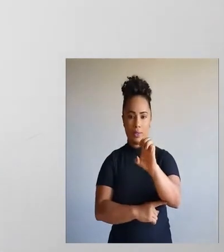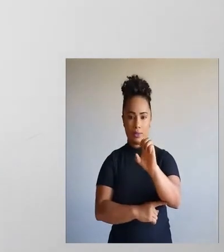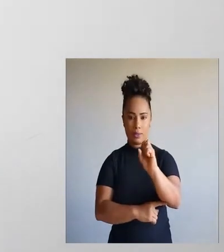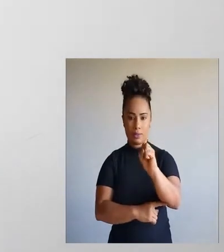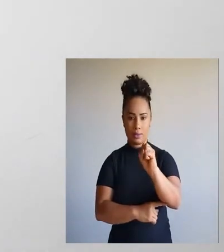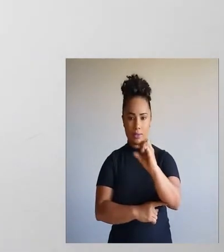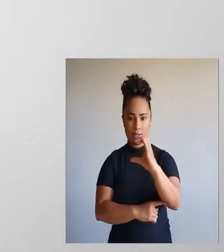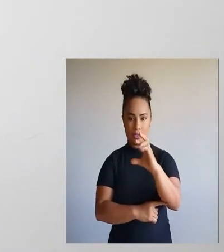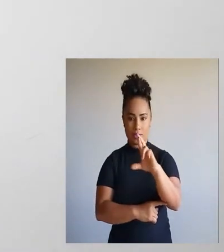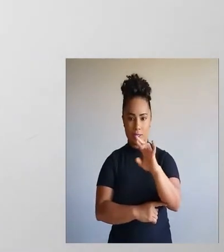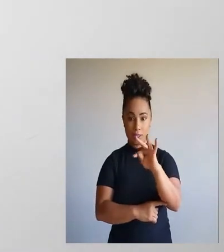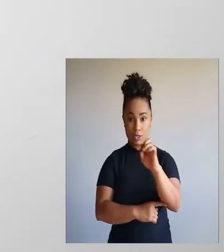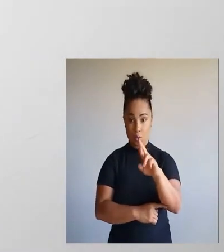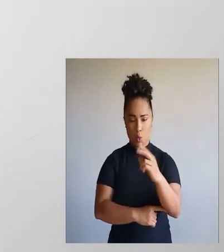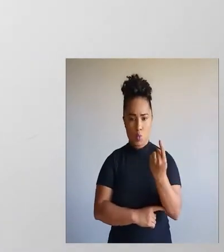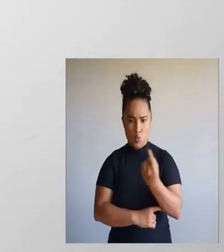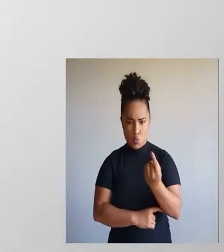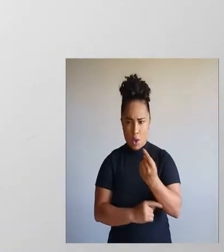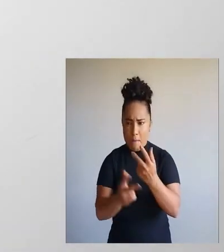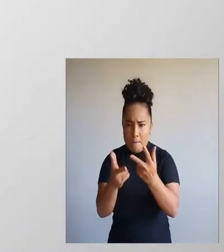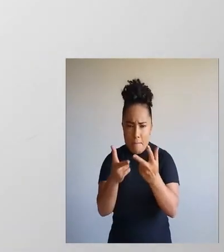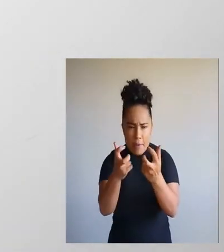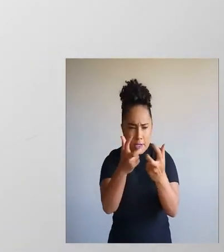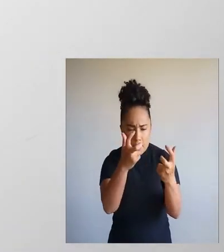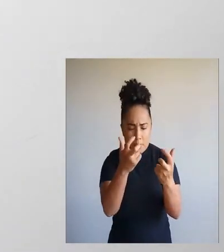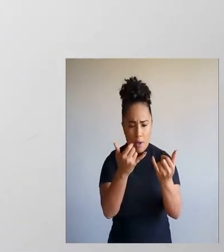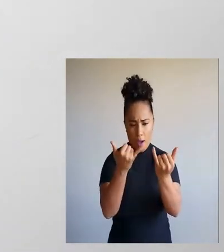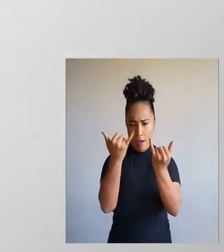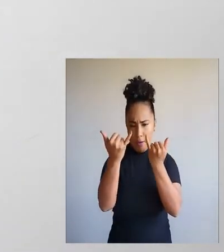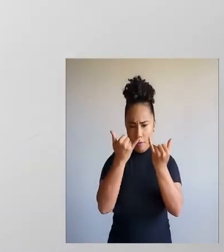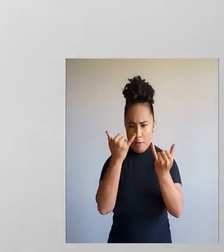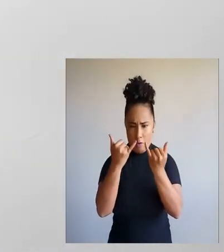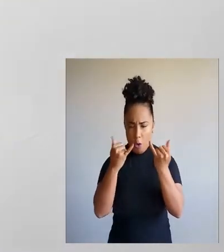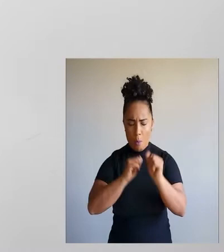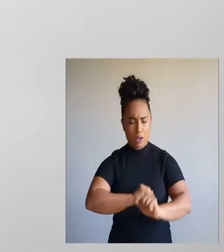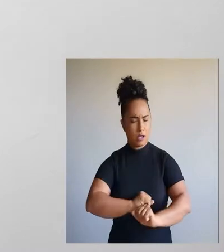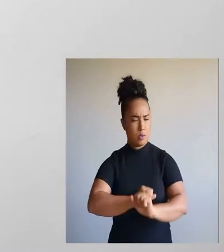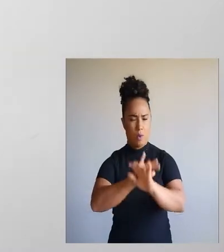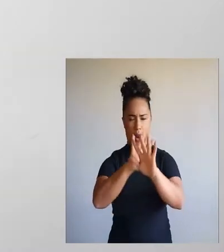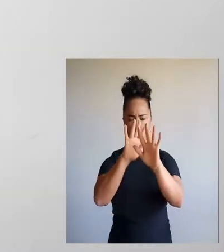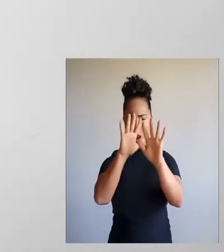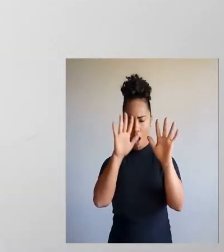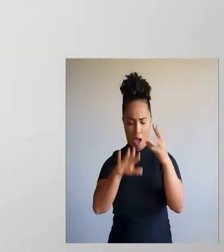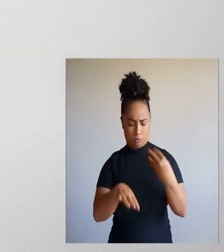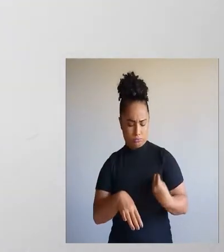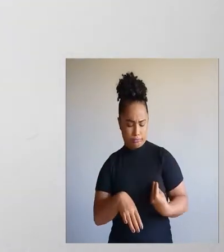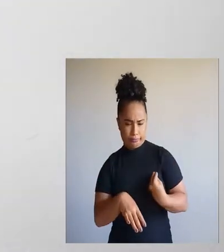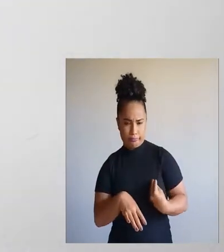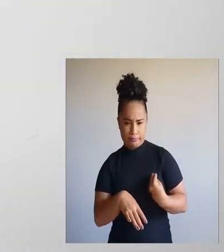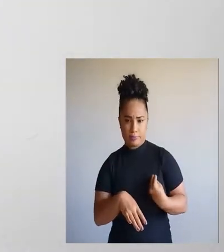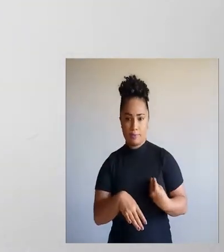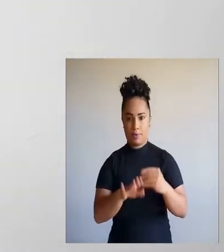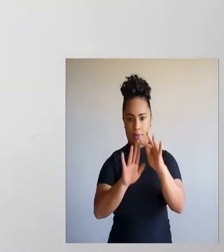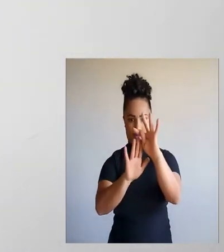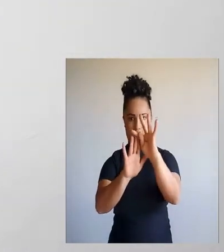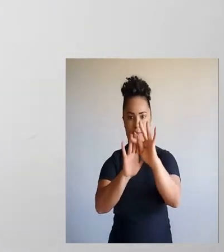localizar informações explícitas em um texto. Localizar informações